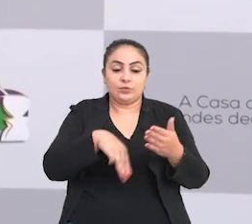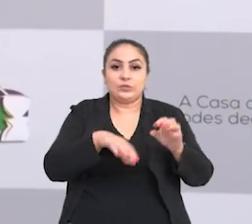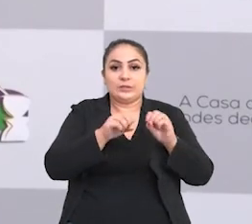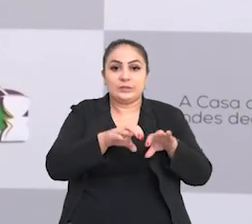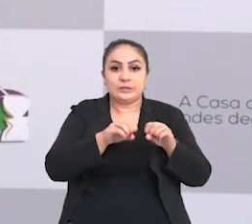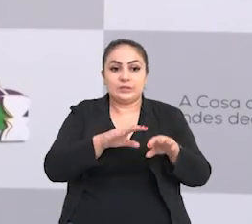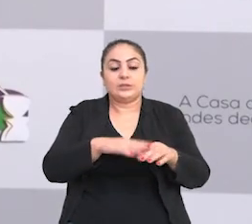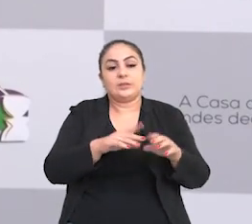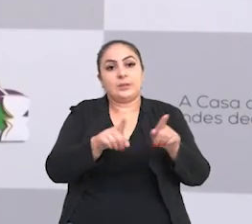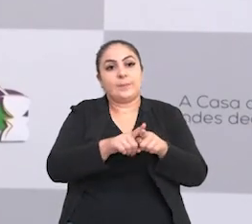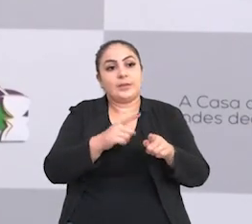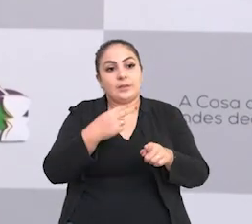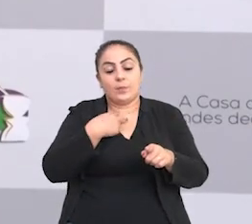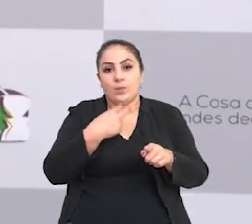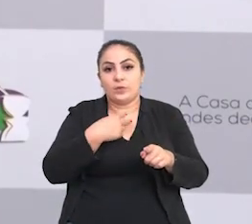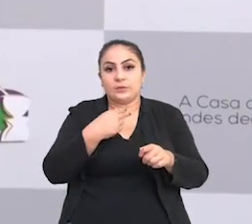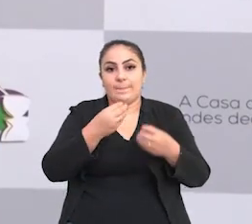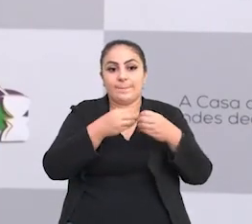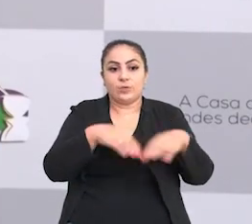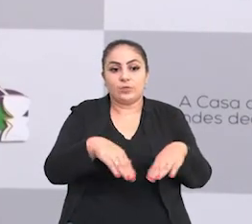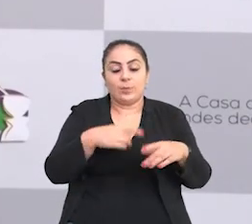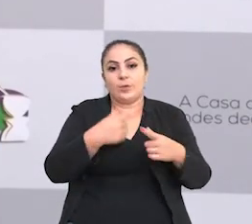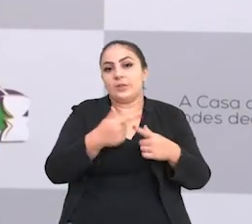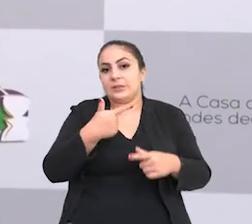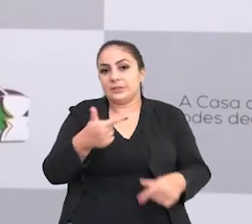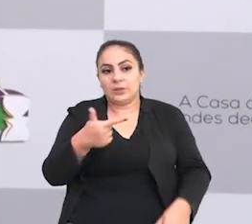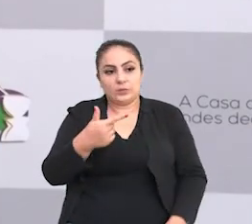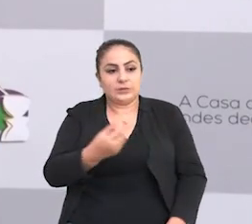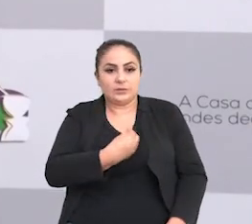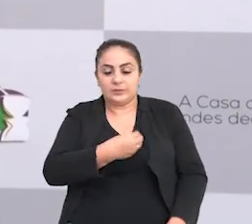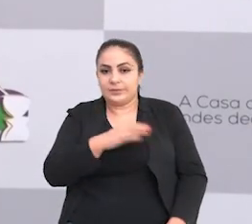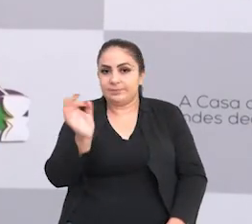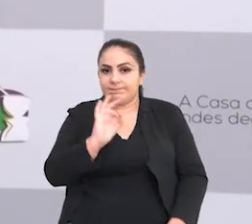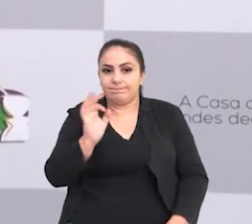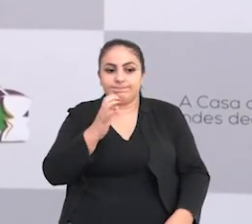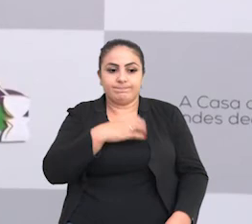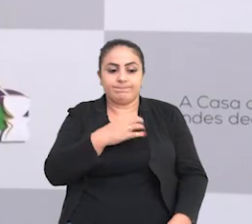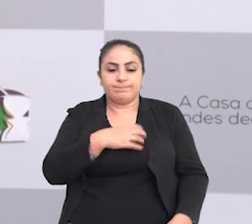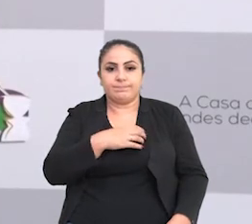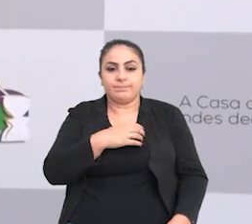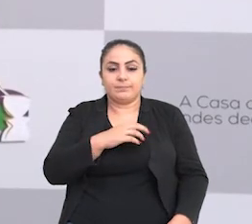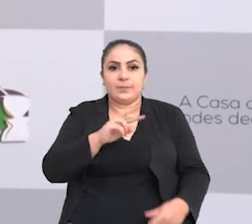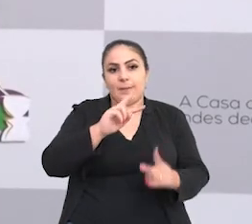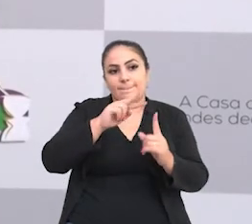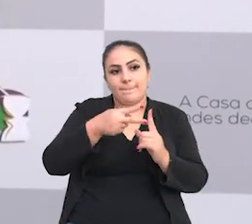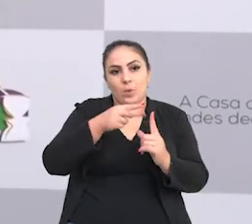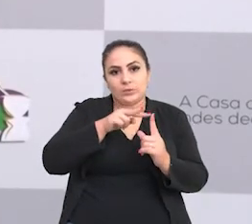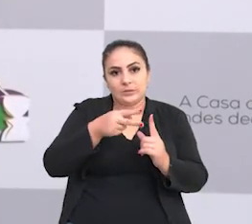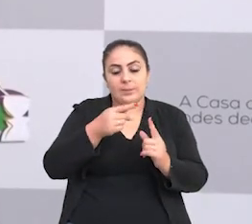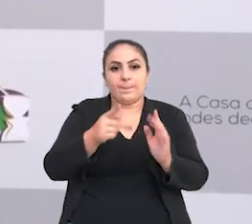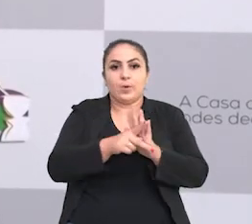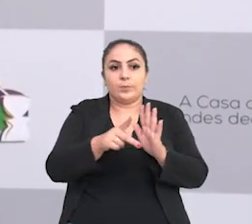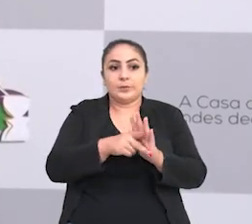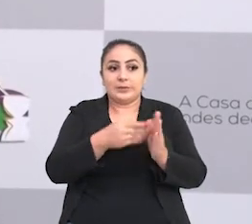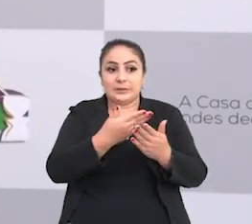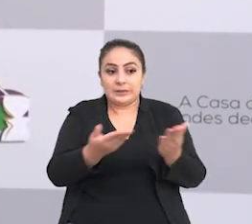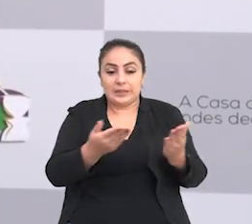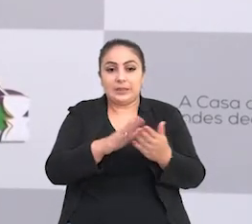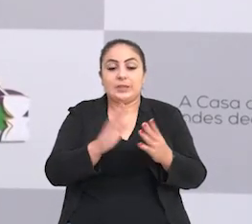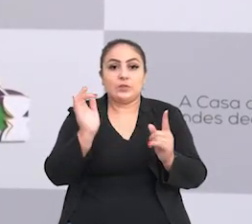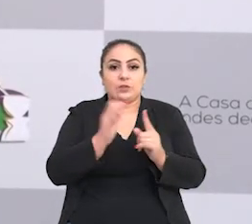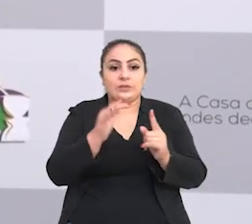tem sua metodologia de ensino, e que isso não vai ser afetado porque não existe, de maneira alguma, a hipótese desse